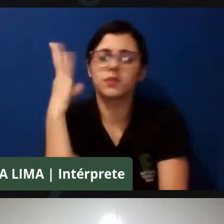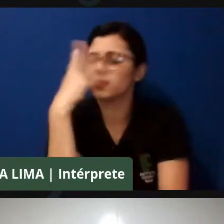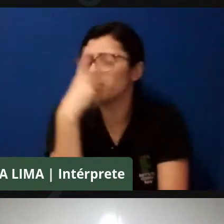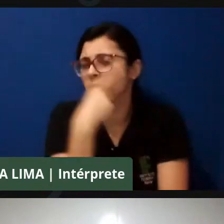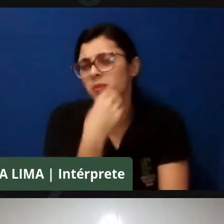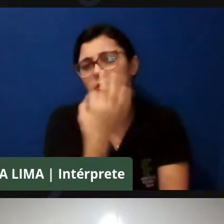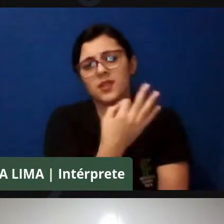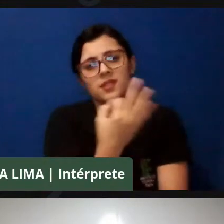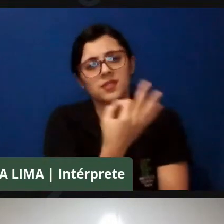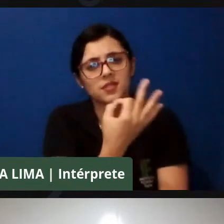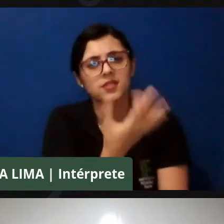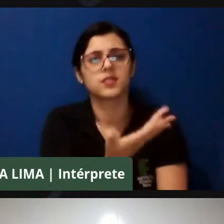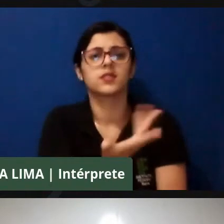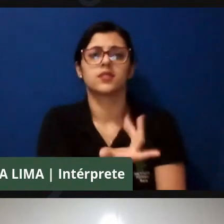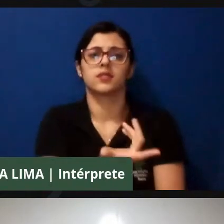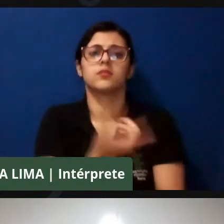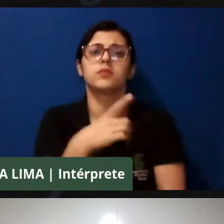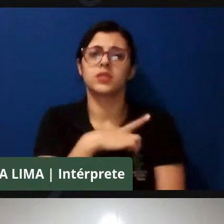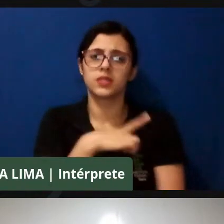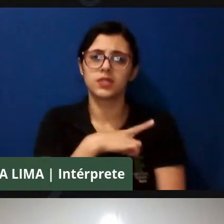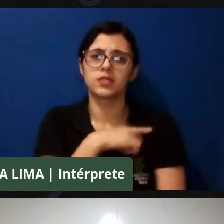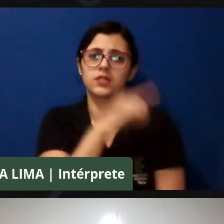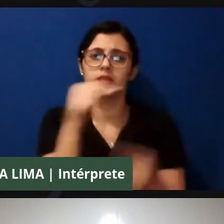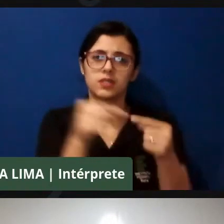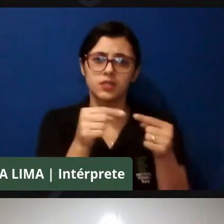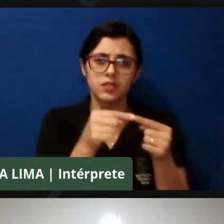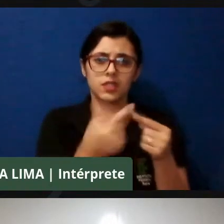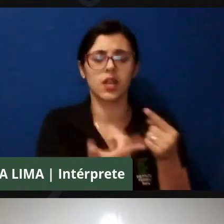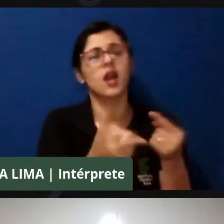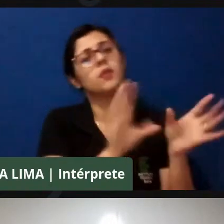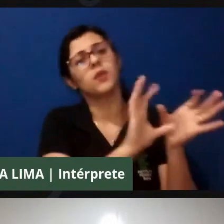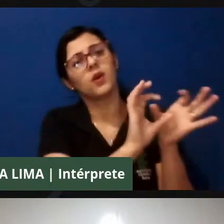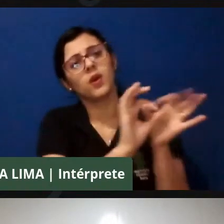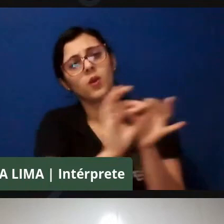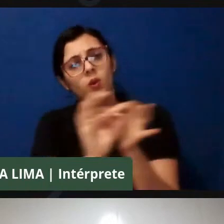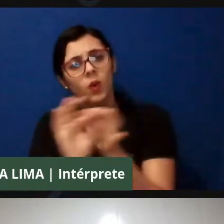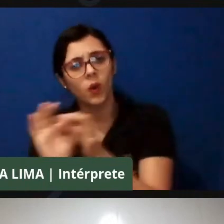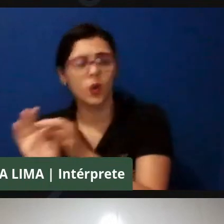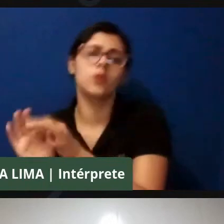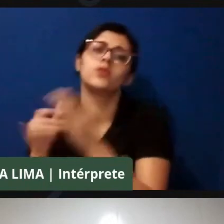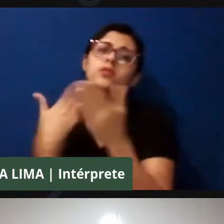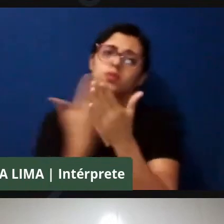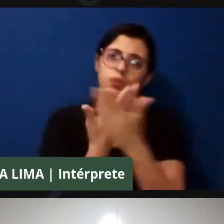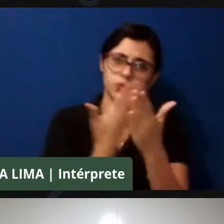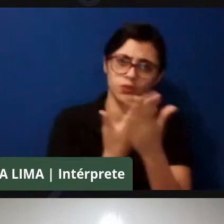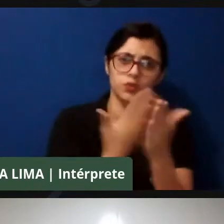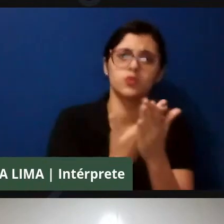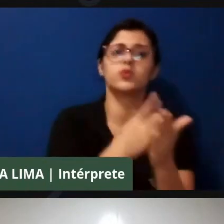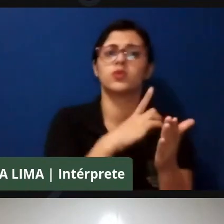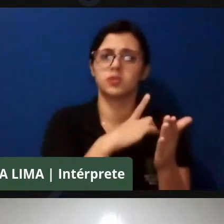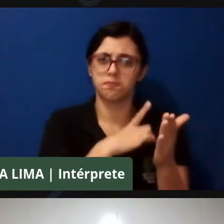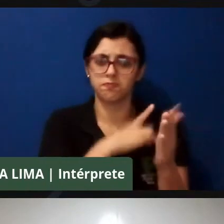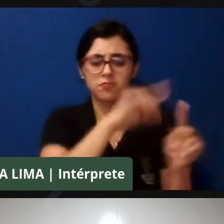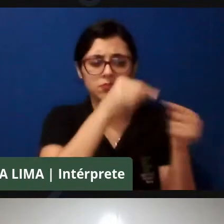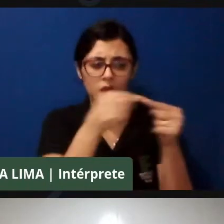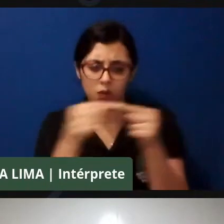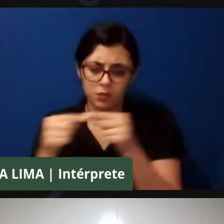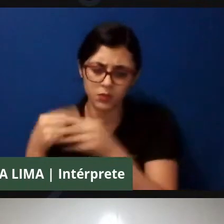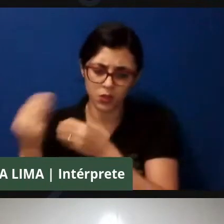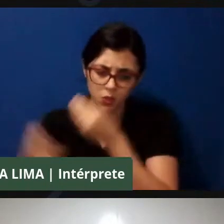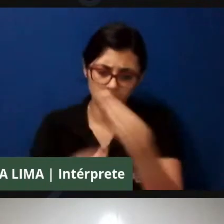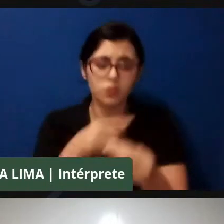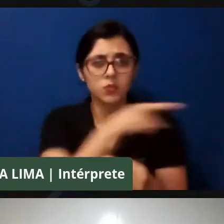a partir da contextualização dos nossos quilombos, né, e que trouxe dados aí extremamente relevantes, né,